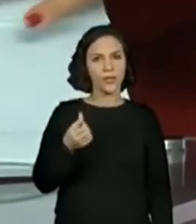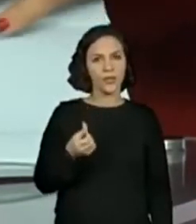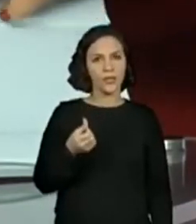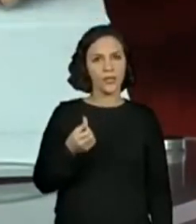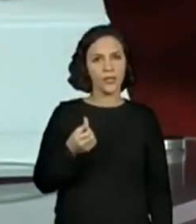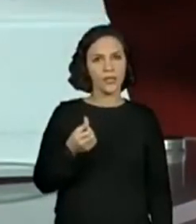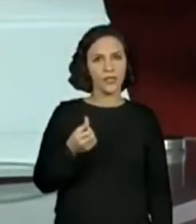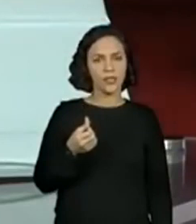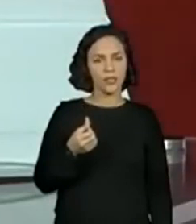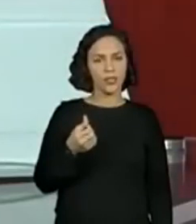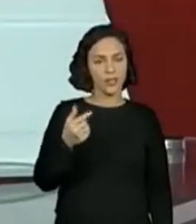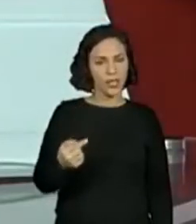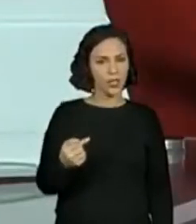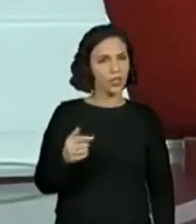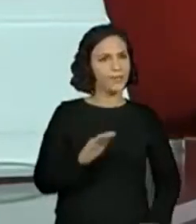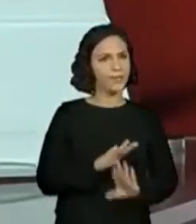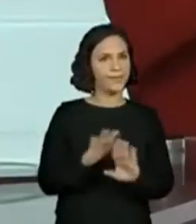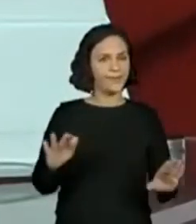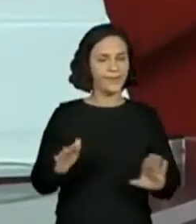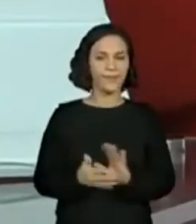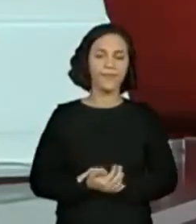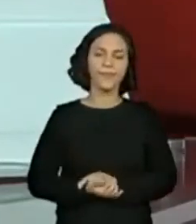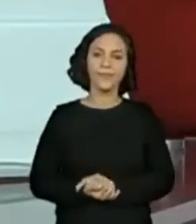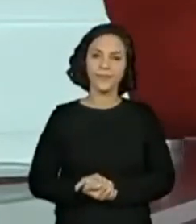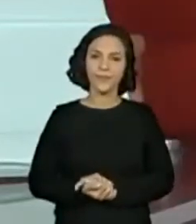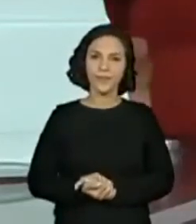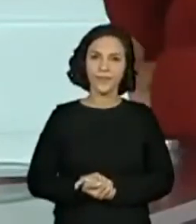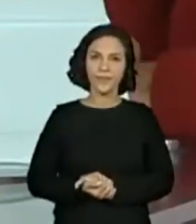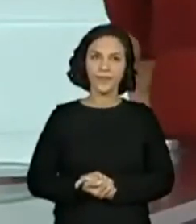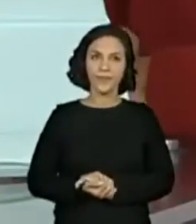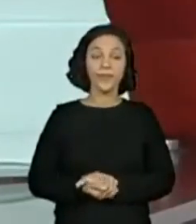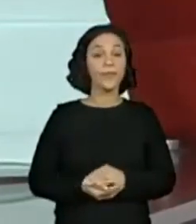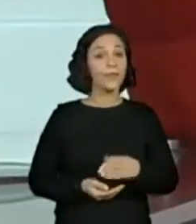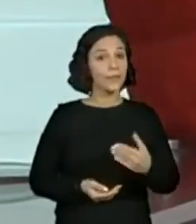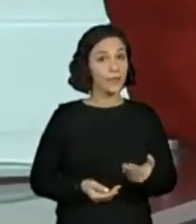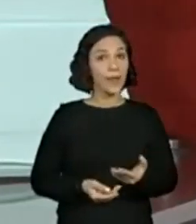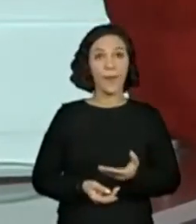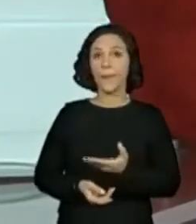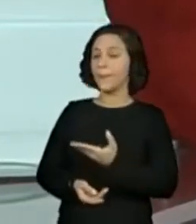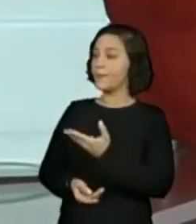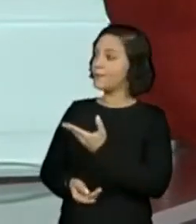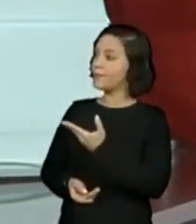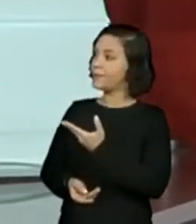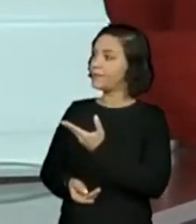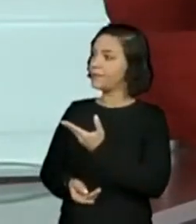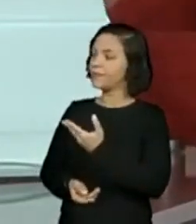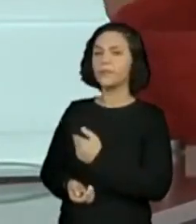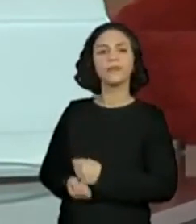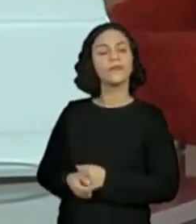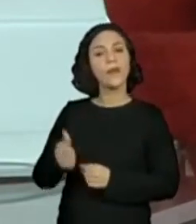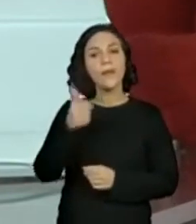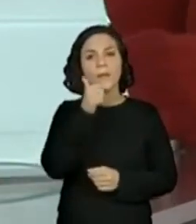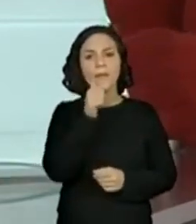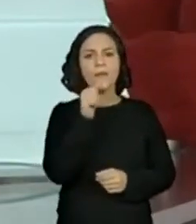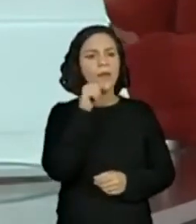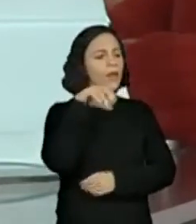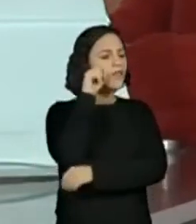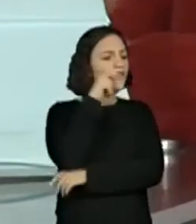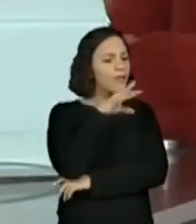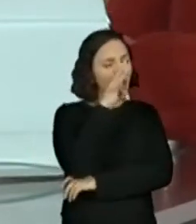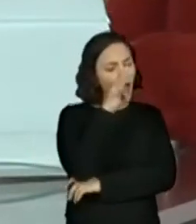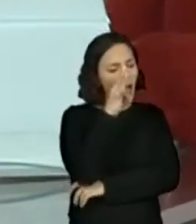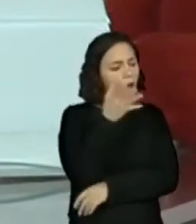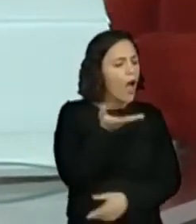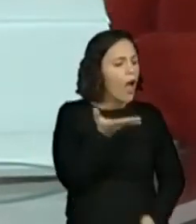sete. Então, sete cravos. Muito bem. Olha só. Então, ela observou esse canteiro. Ela olhou esse